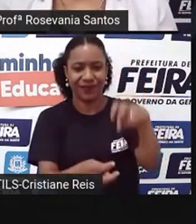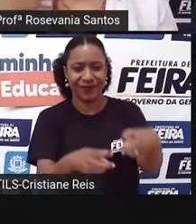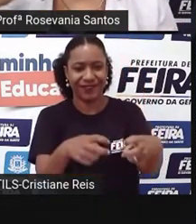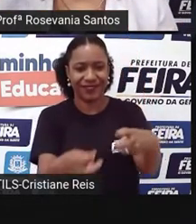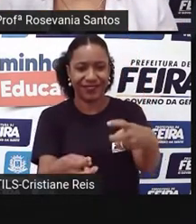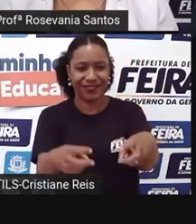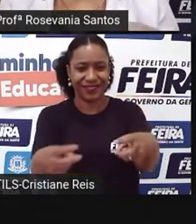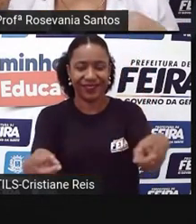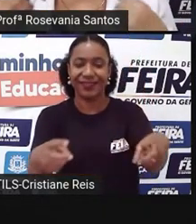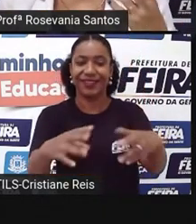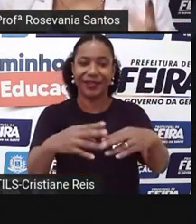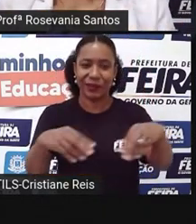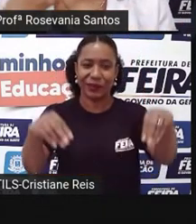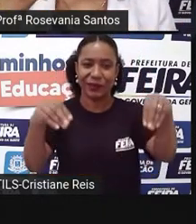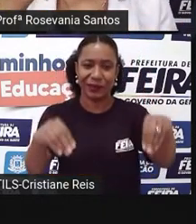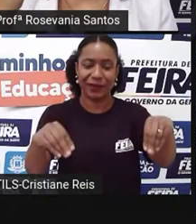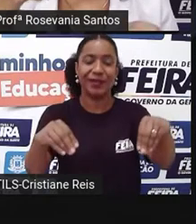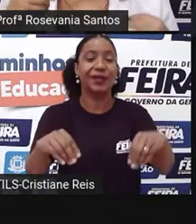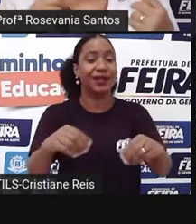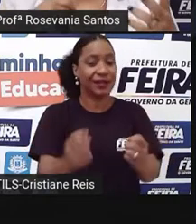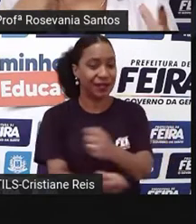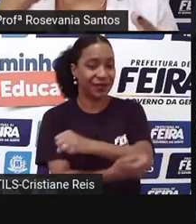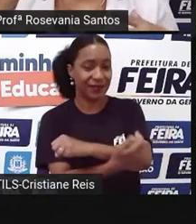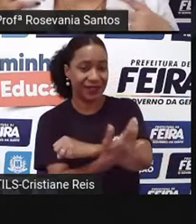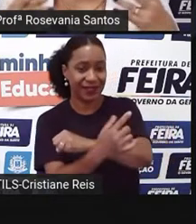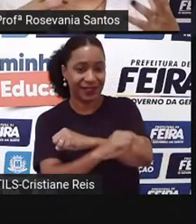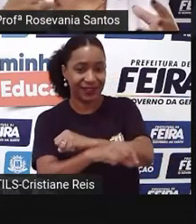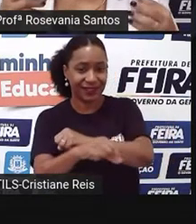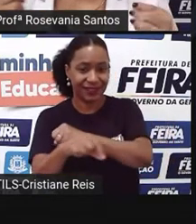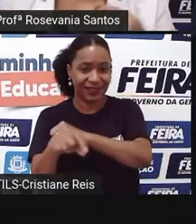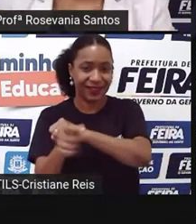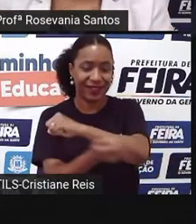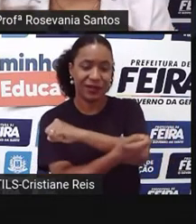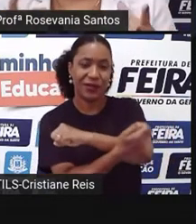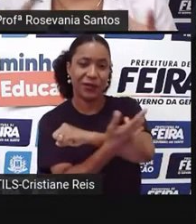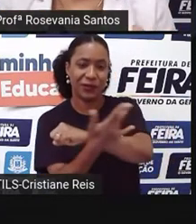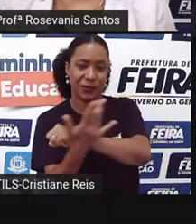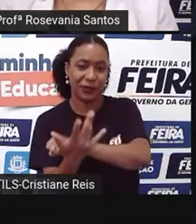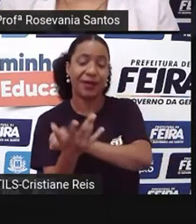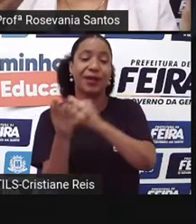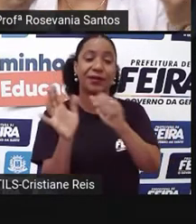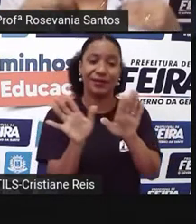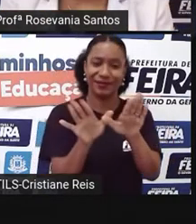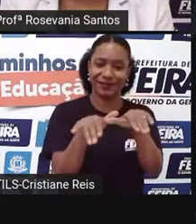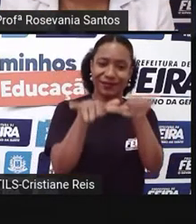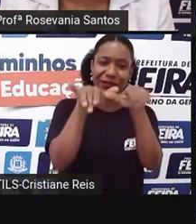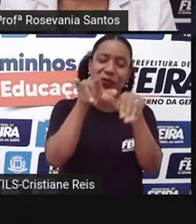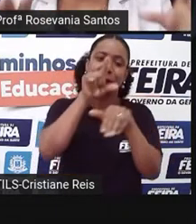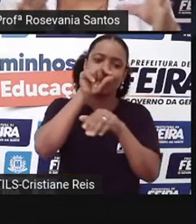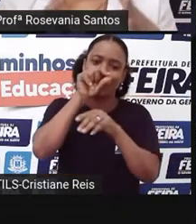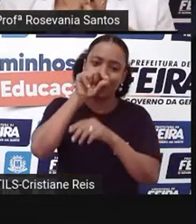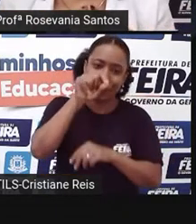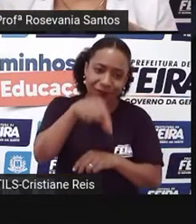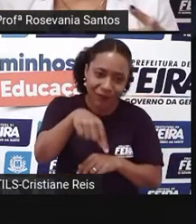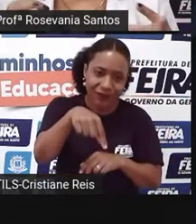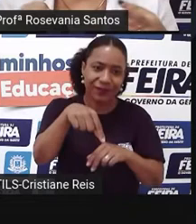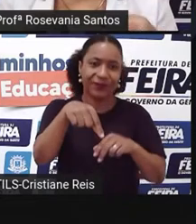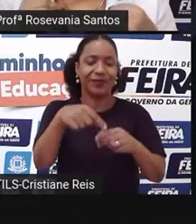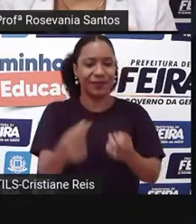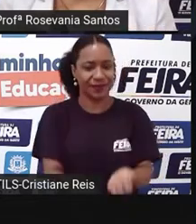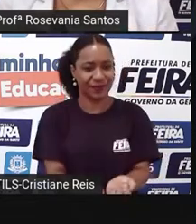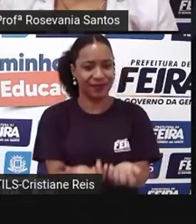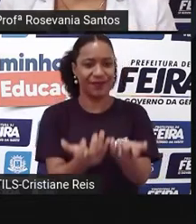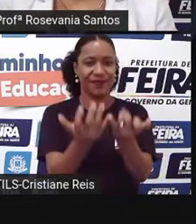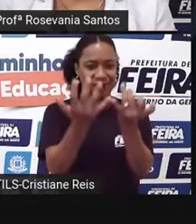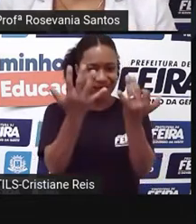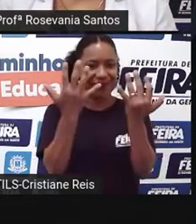das árvores, as sementes ali, né, que os próprios animais da floresta ali acabam também, né, novamente ali